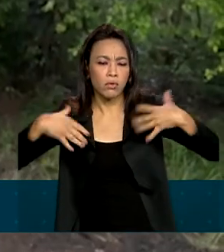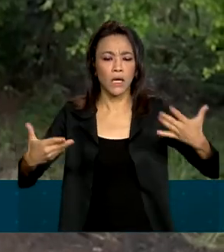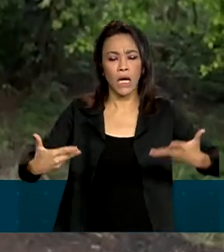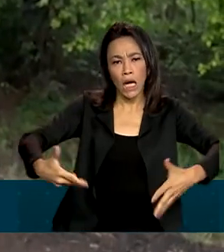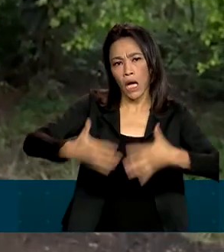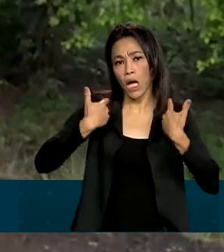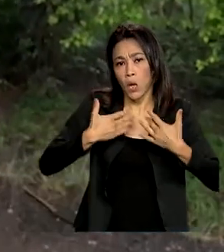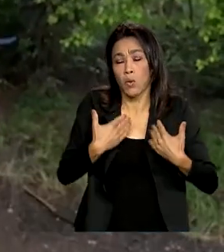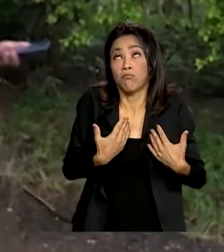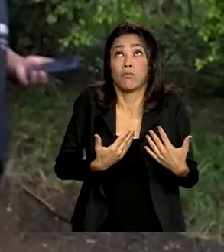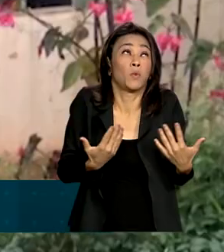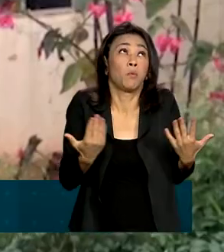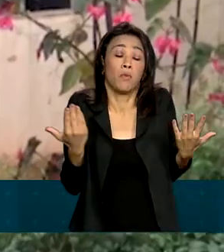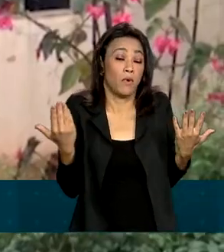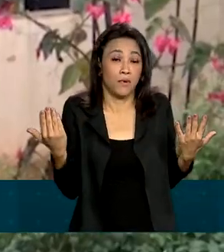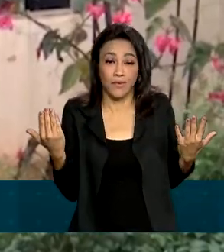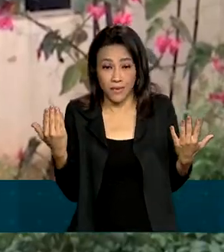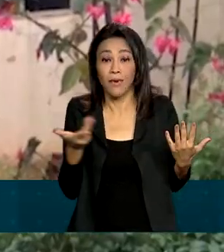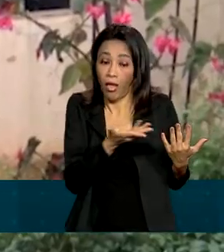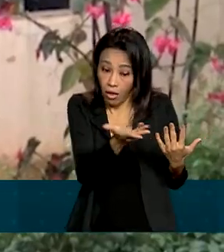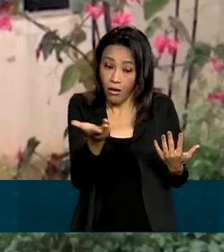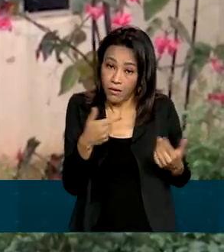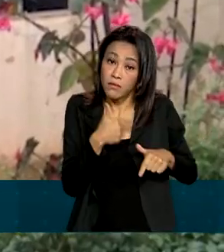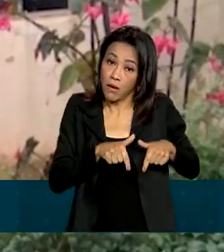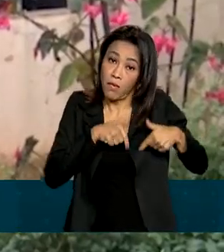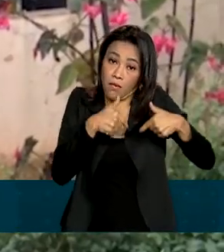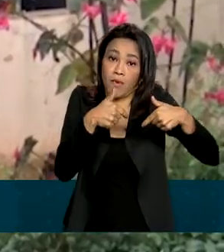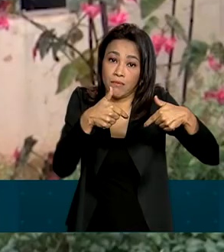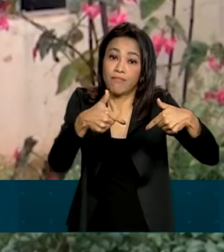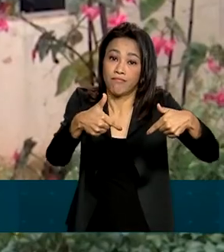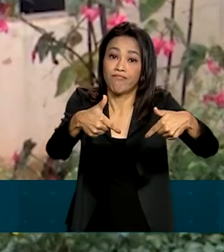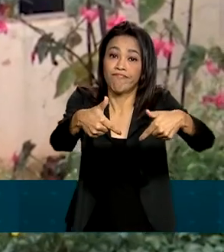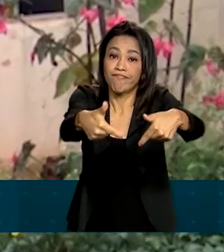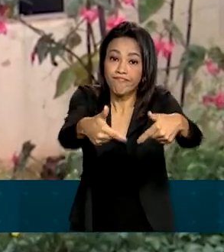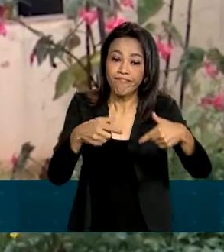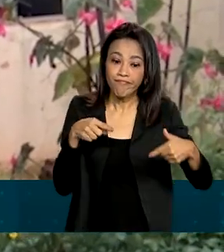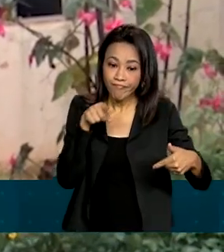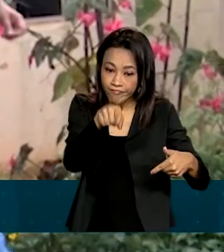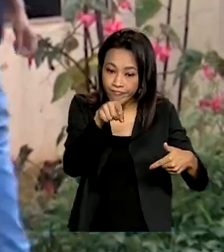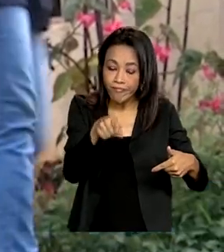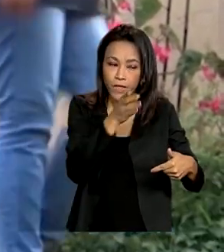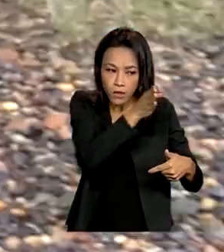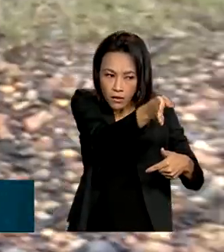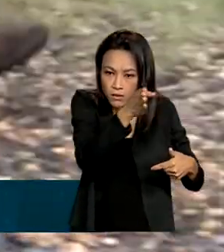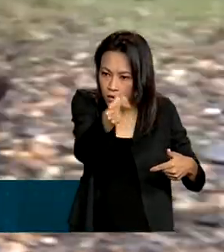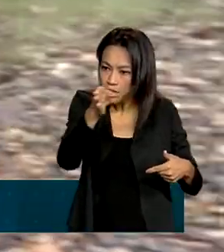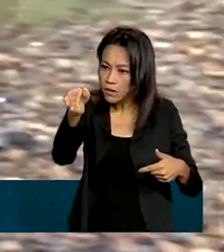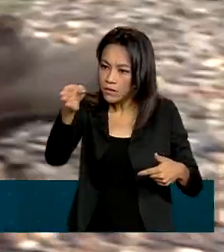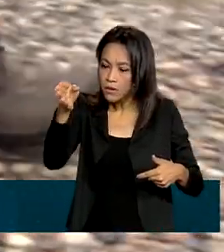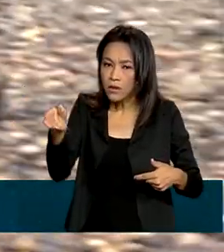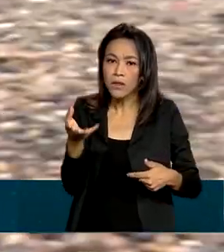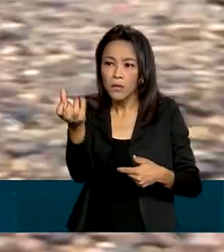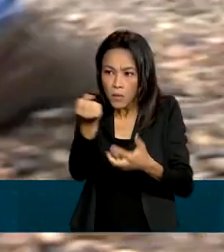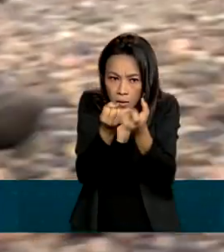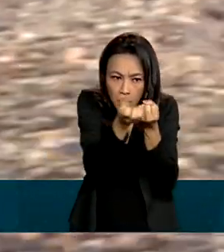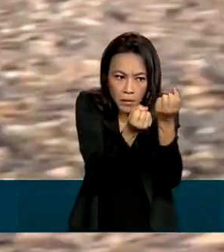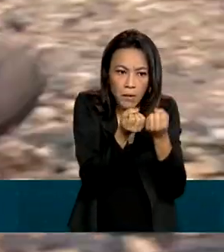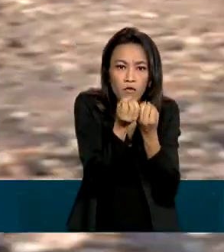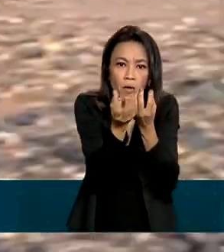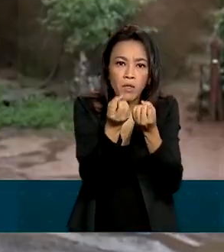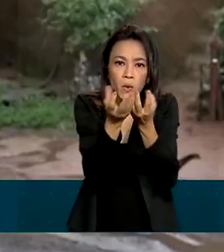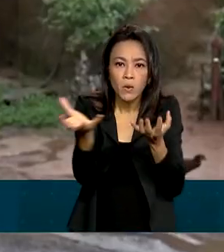Tanto faz o clima. Eles andam pelo trajeto estabelecido e de porta em porta, coletando os dados da